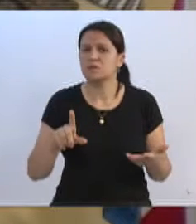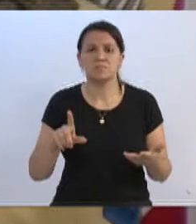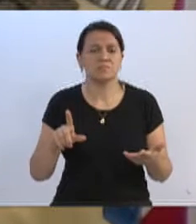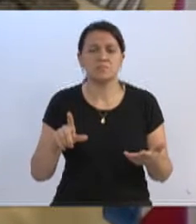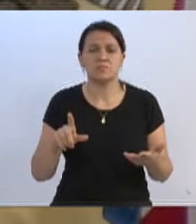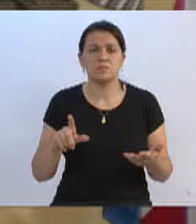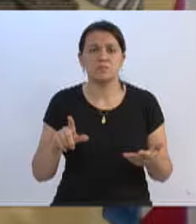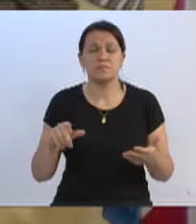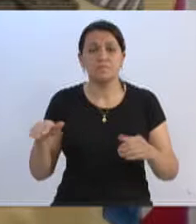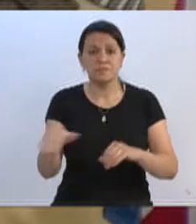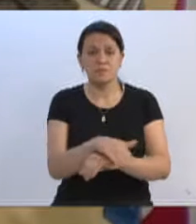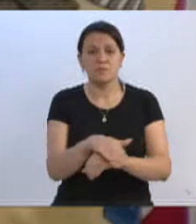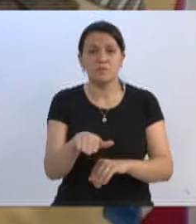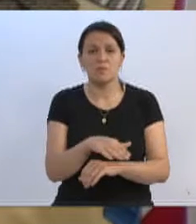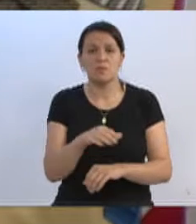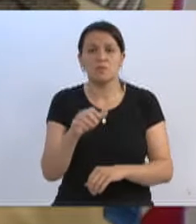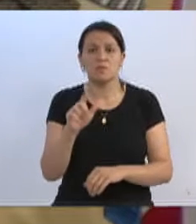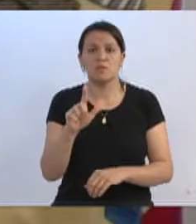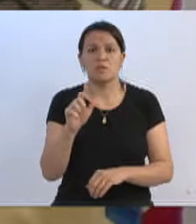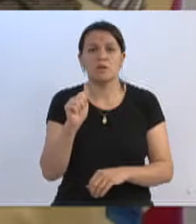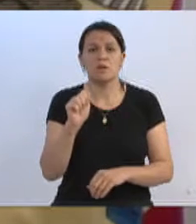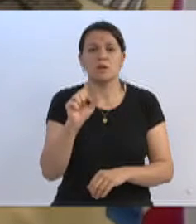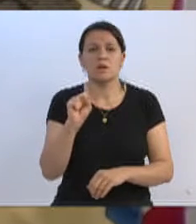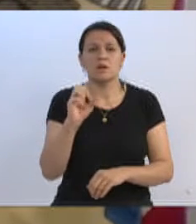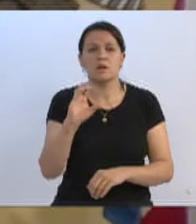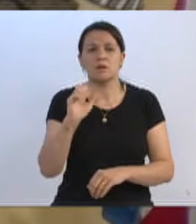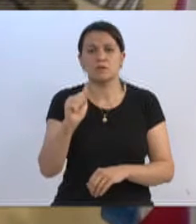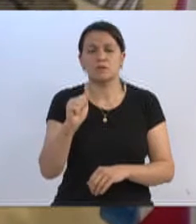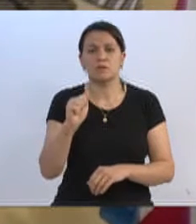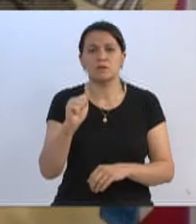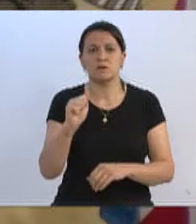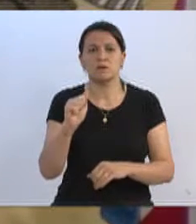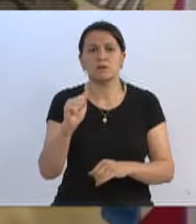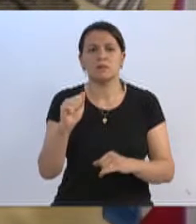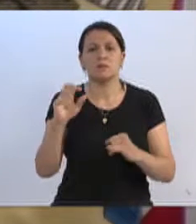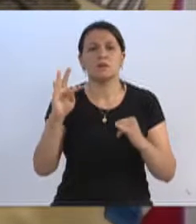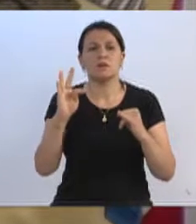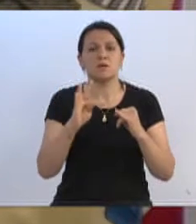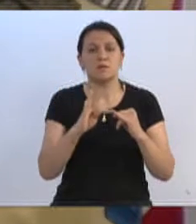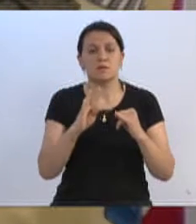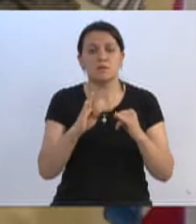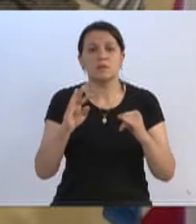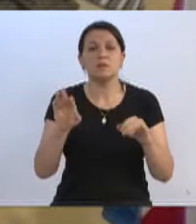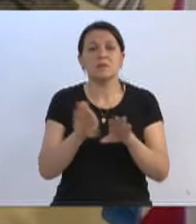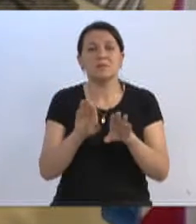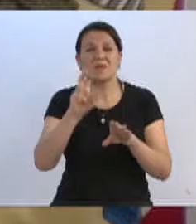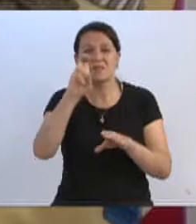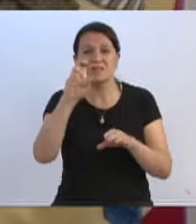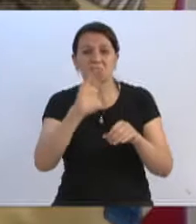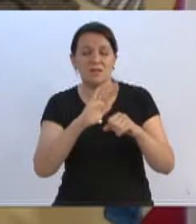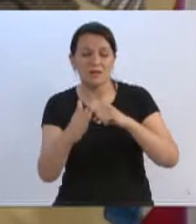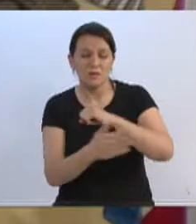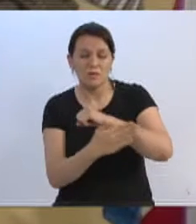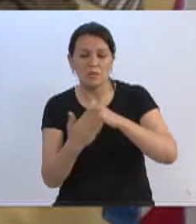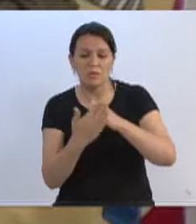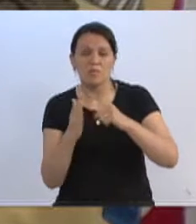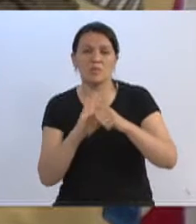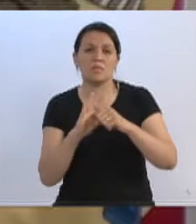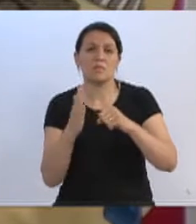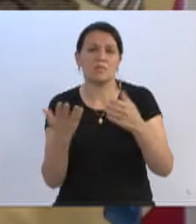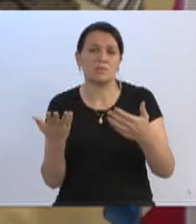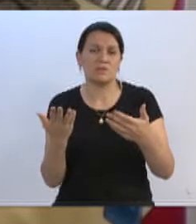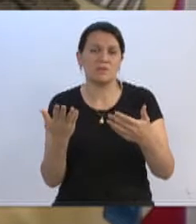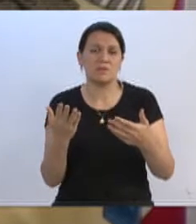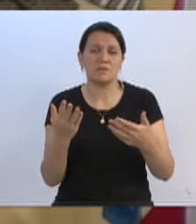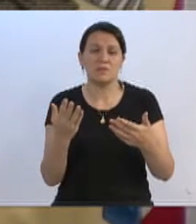Como é o caso da Rua Lasca, lá na Itopá Vazinha, e outras cinco ruas, onde o Beto me relatou que, daquelas inúmeras que não foram ainda sequer licitadas, a previsão é de que